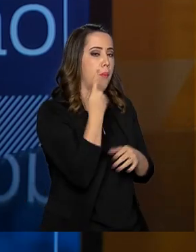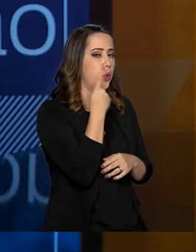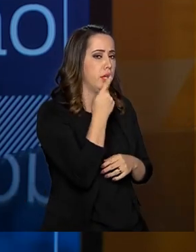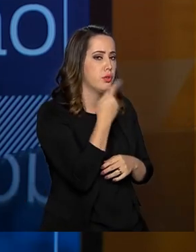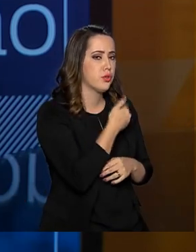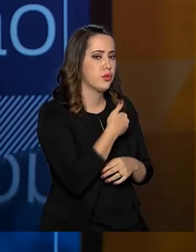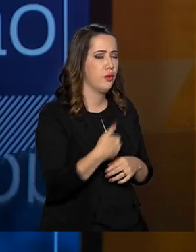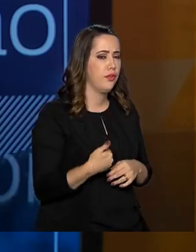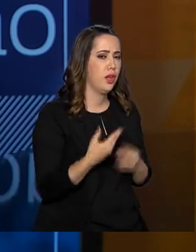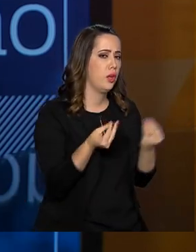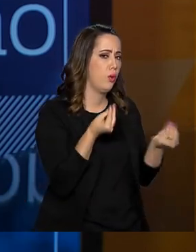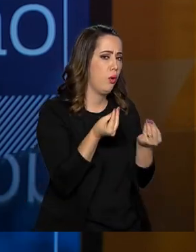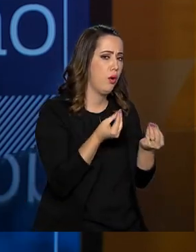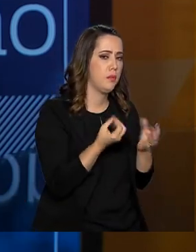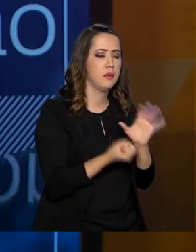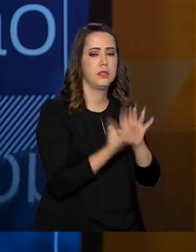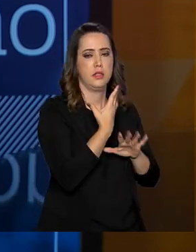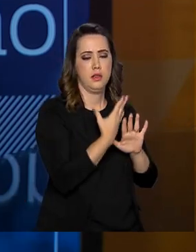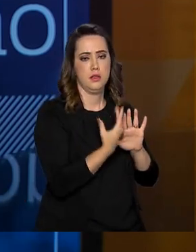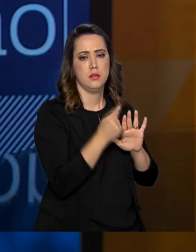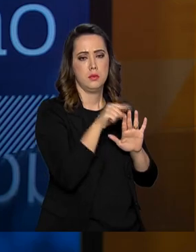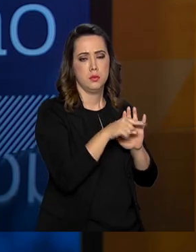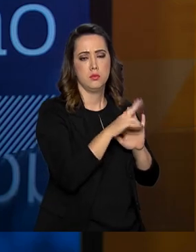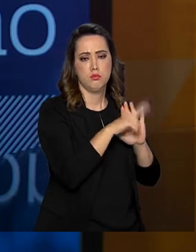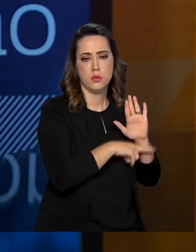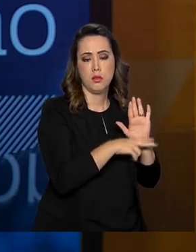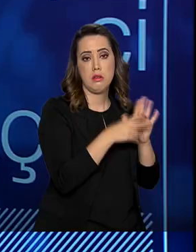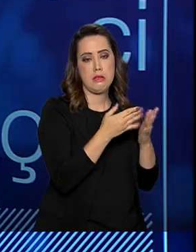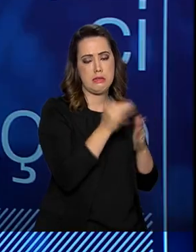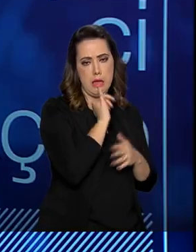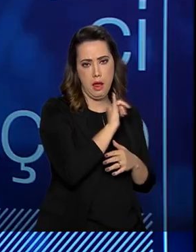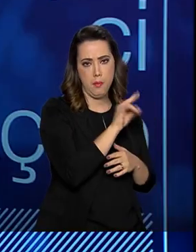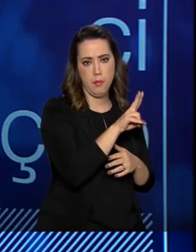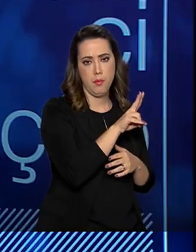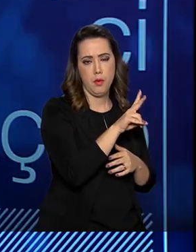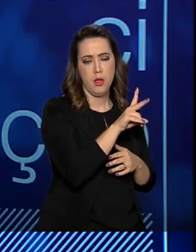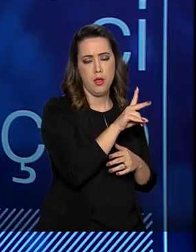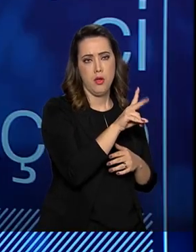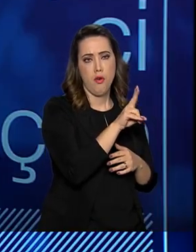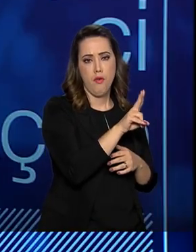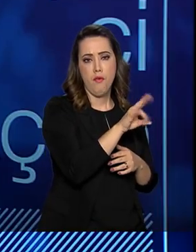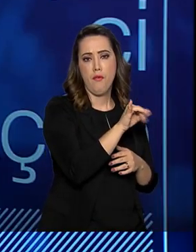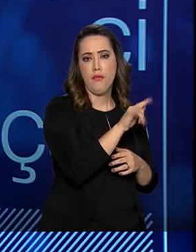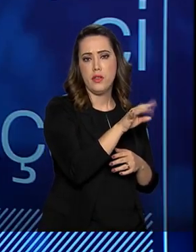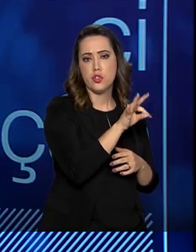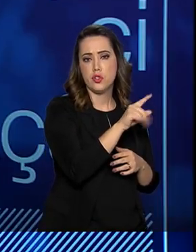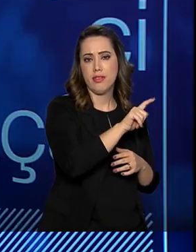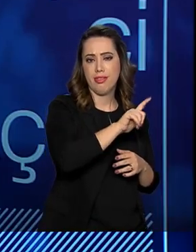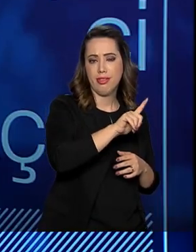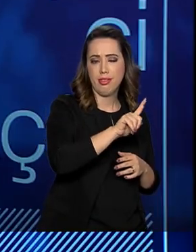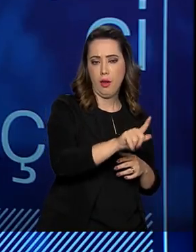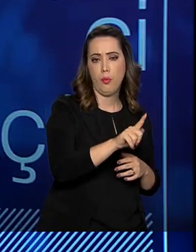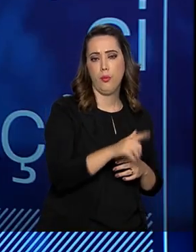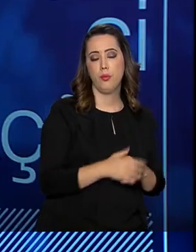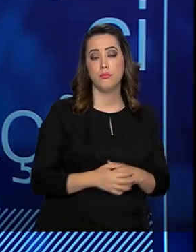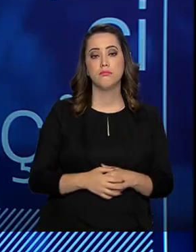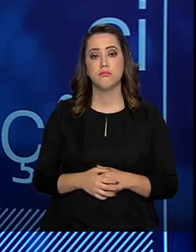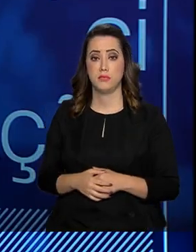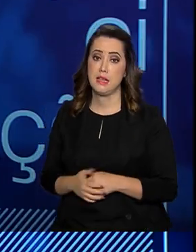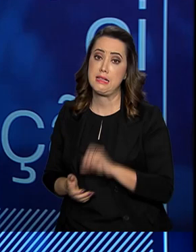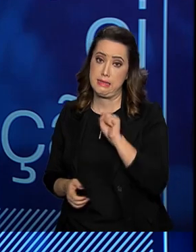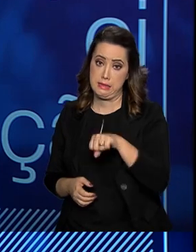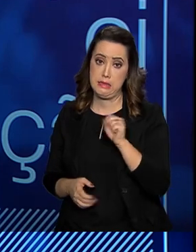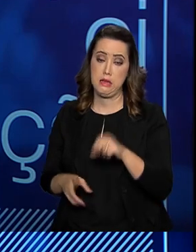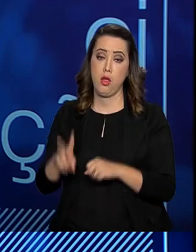pesquisas são colocadas em prática. Um exemplo seria a Vigitel? O Vigitel é uma delas, uma das fontes importantes que nós temos desde